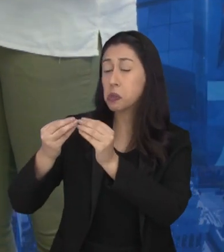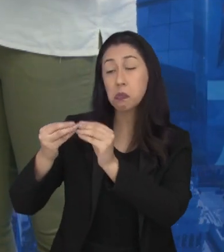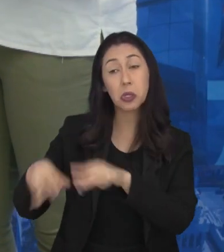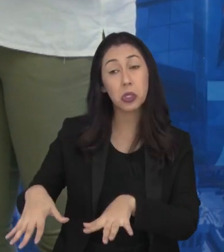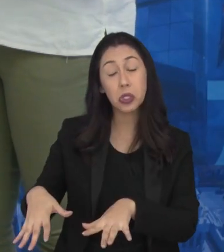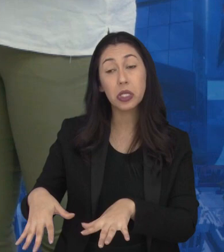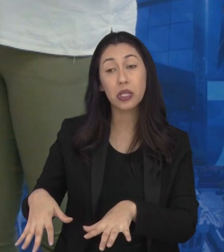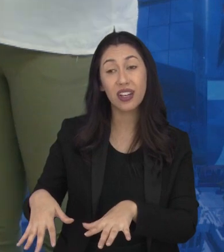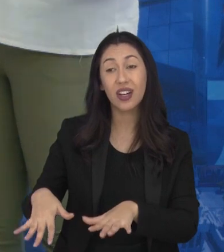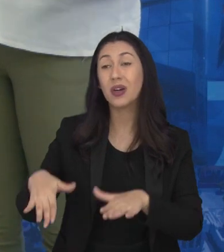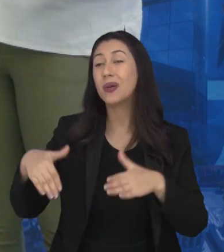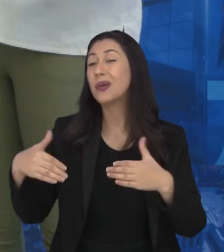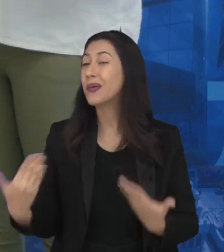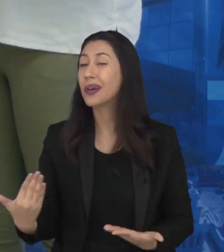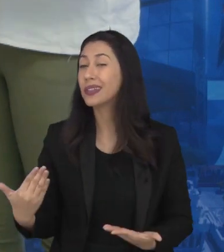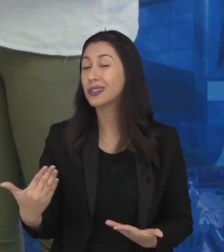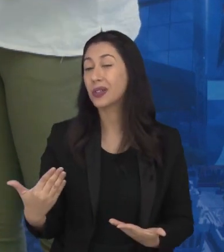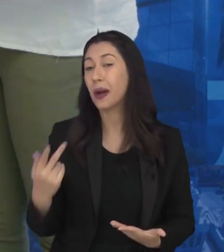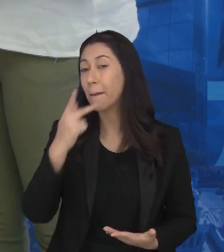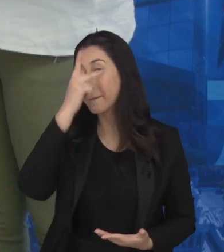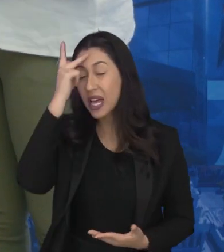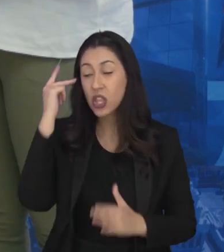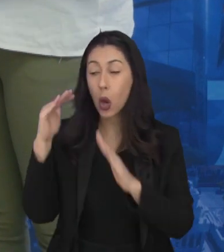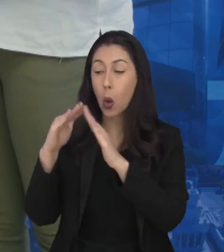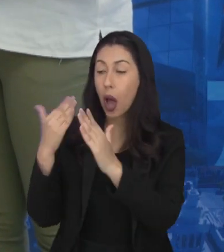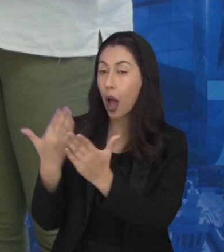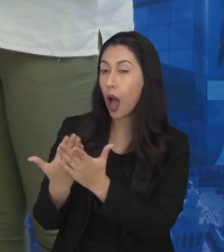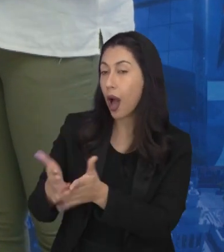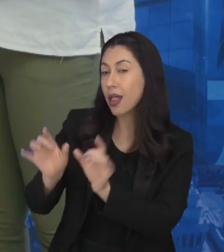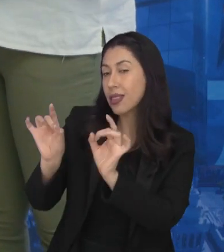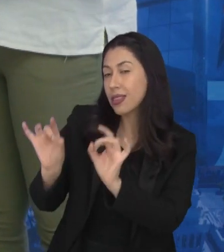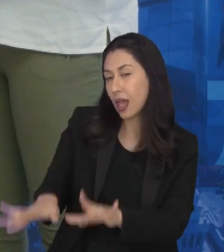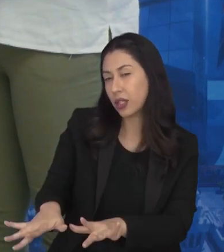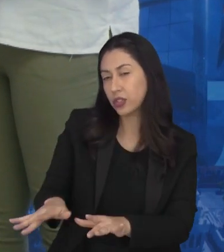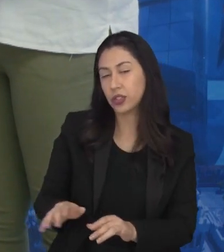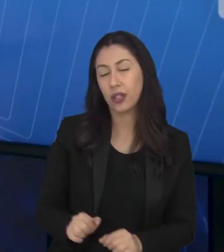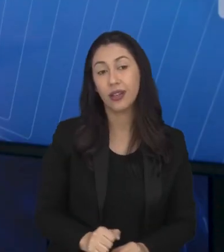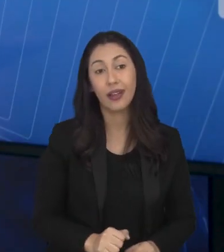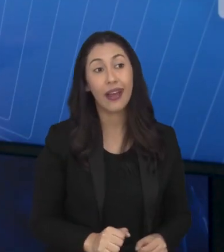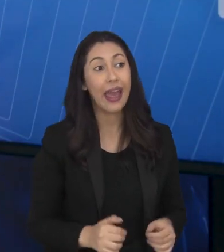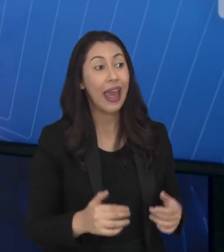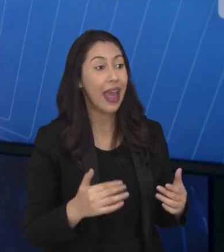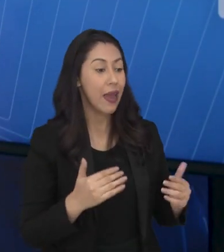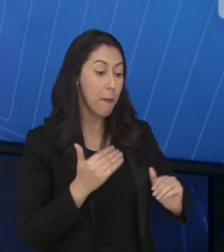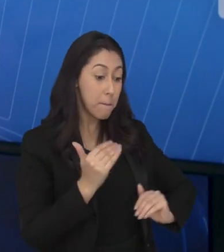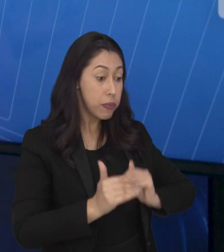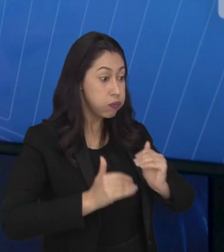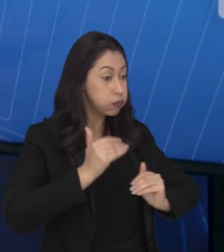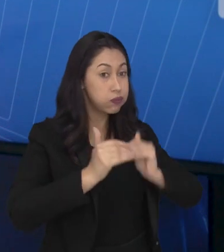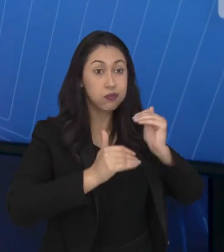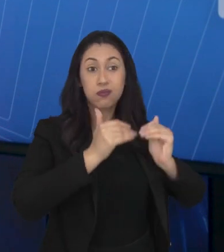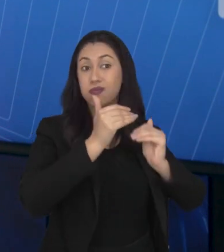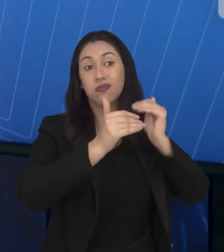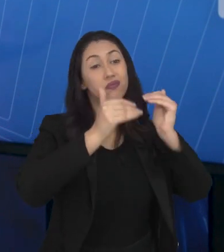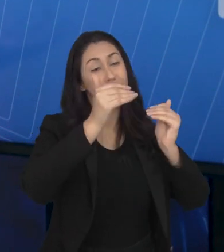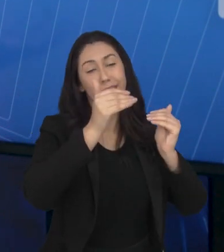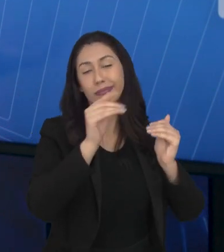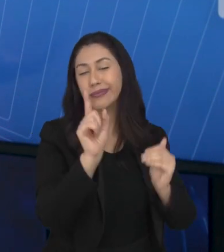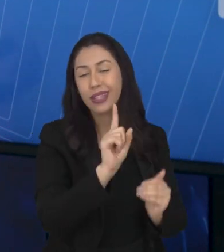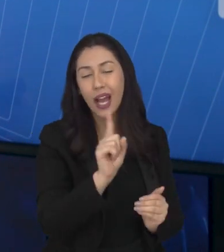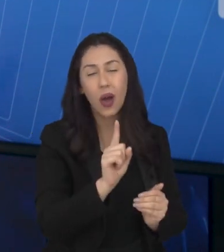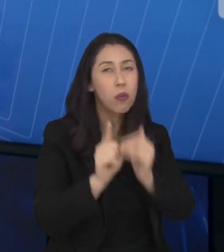ou um adolescente que sai da escola antes de concluir a educação básica? Ele não vai desenvolver tudo o que ele pode, nem